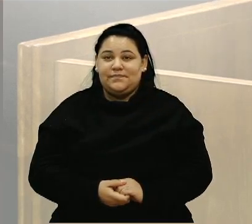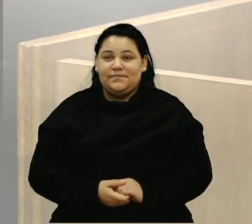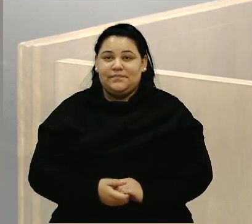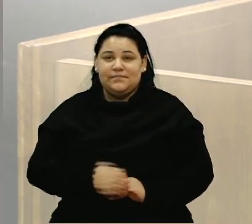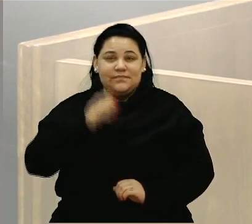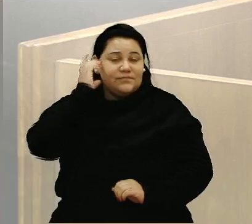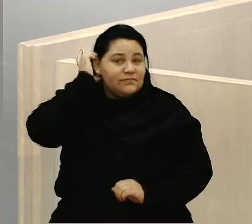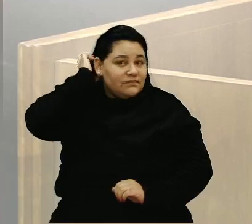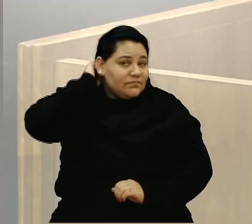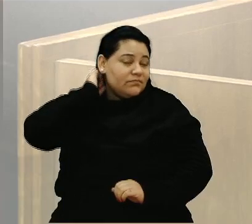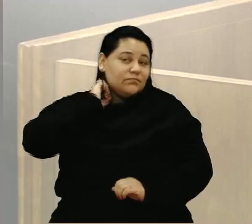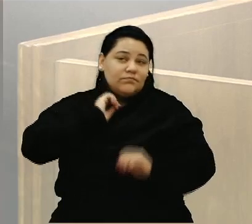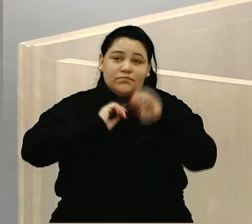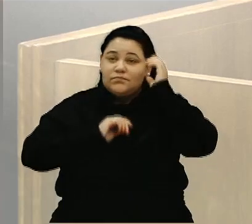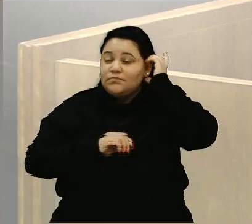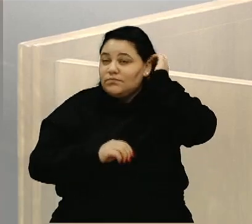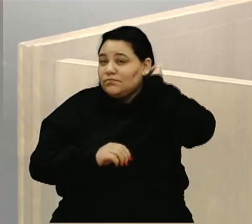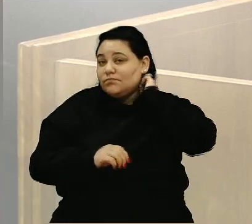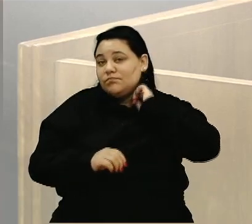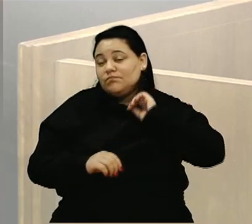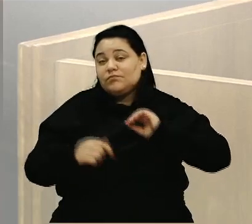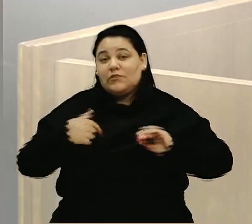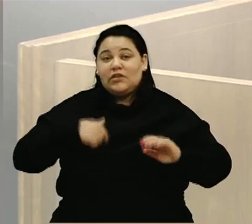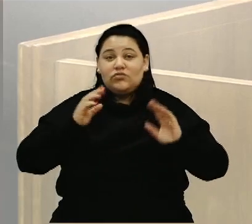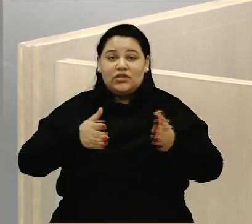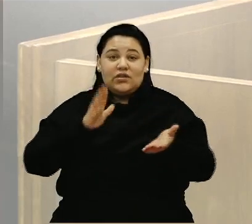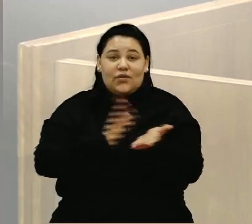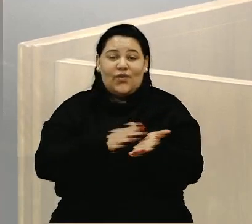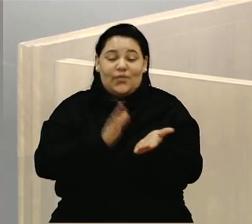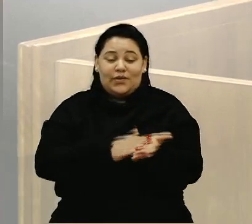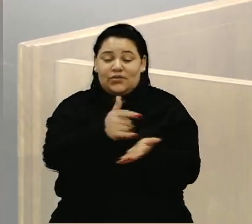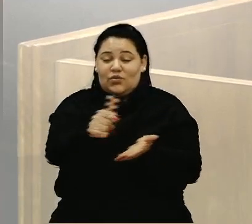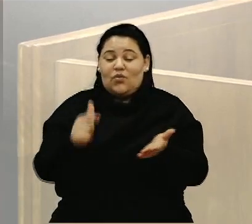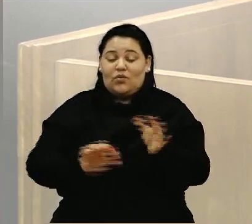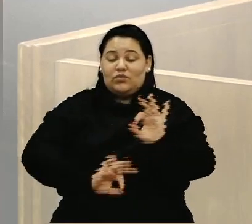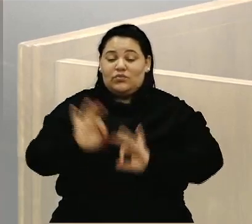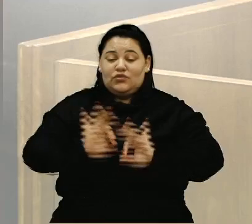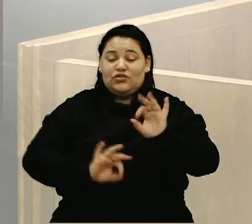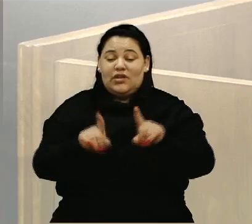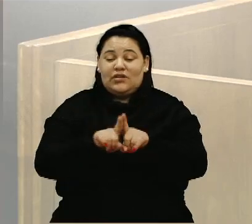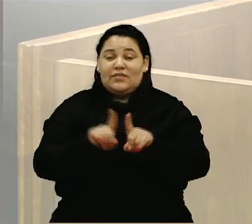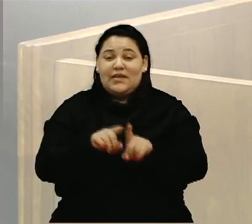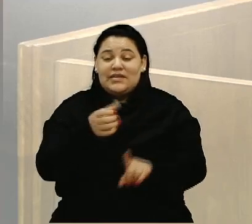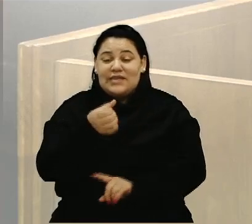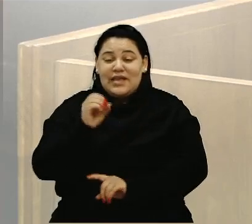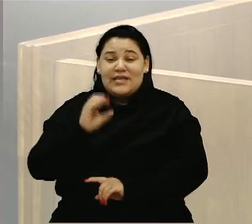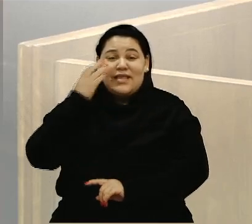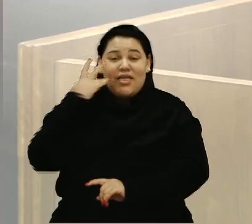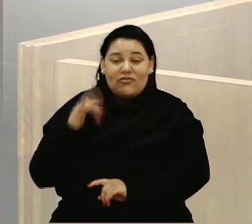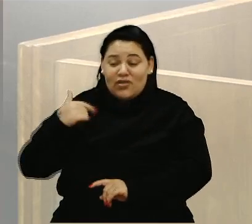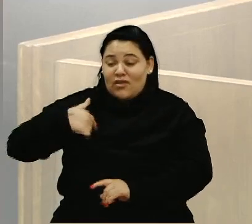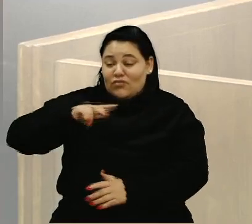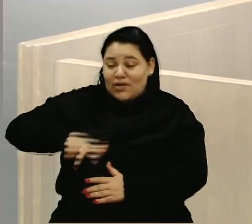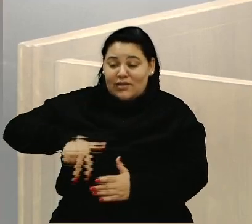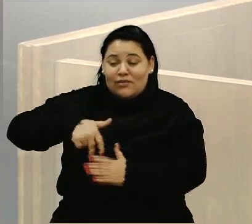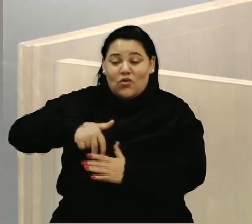Eu venho cobrando, também, outro projeto das áreas públicas, que há 60 dias eu venho cobrando nessa tribuna,